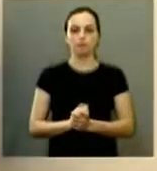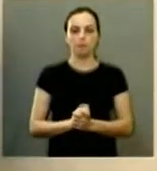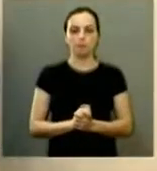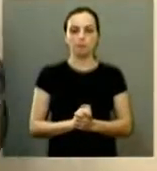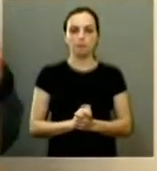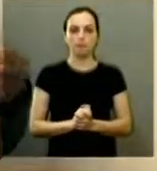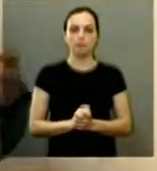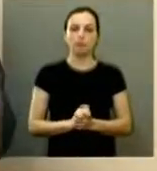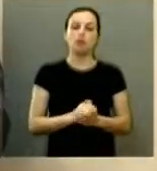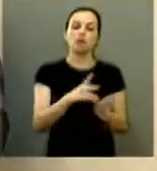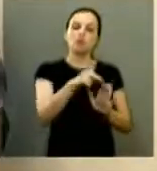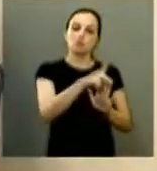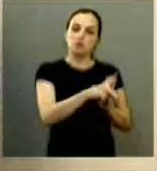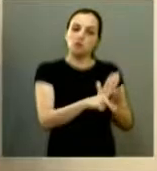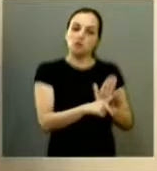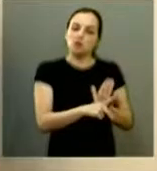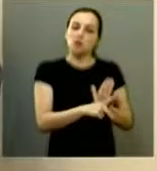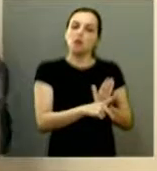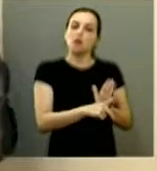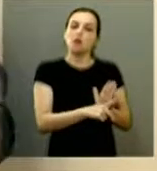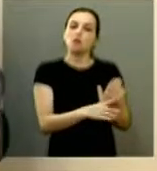falar desse projeto aqui porque